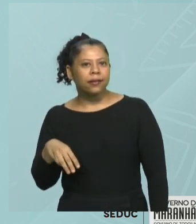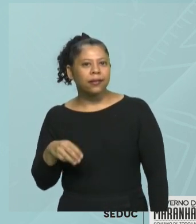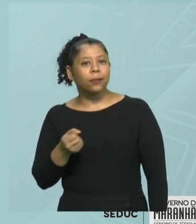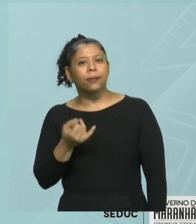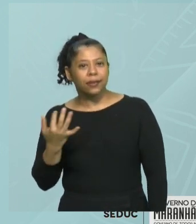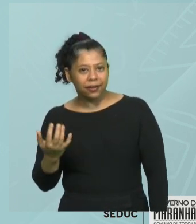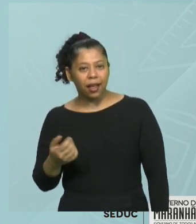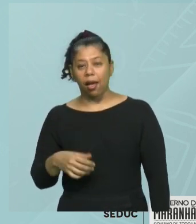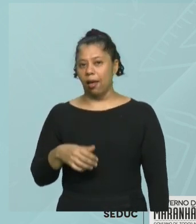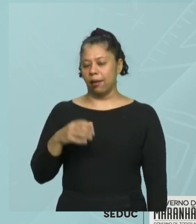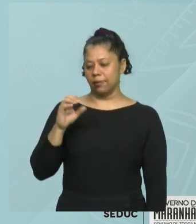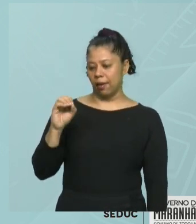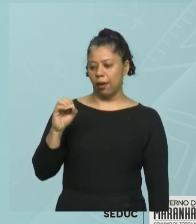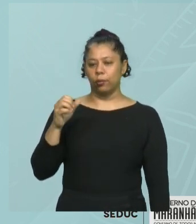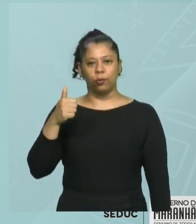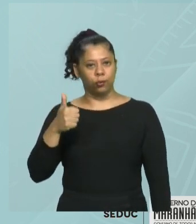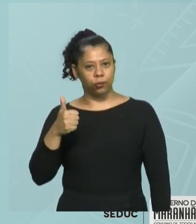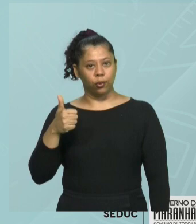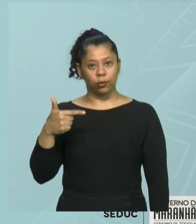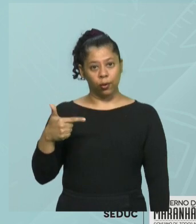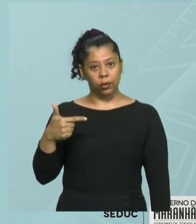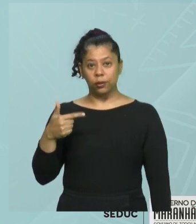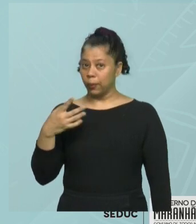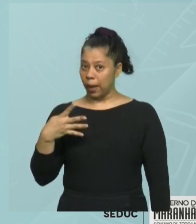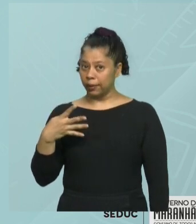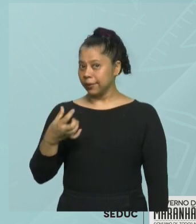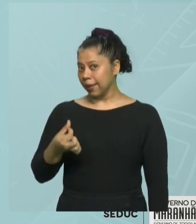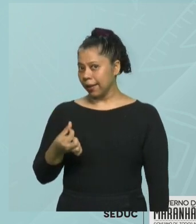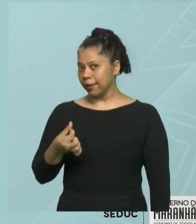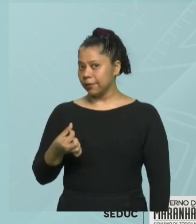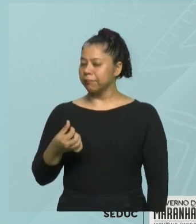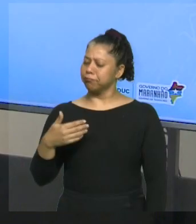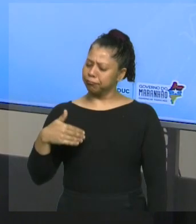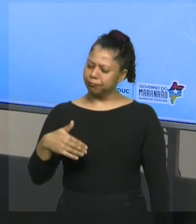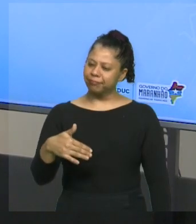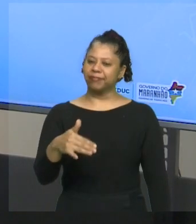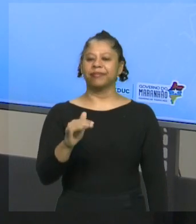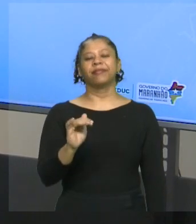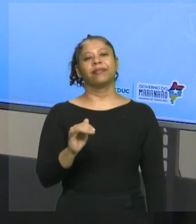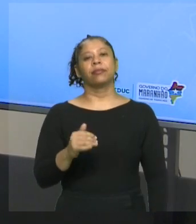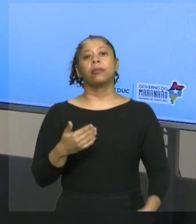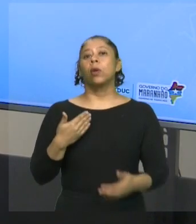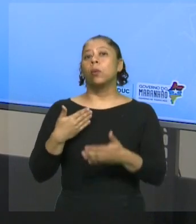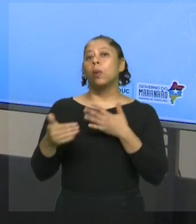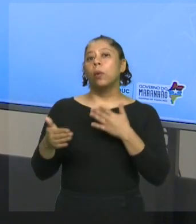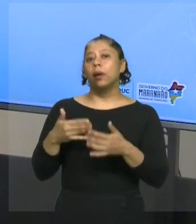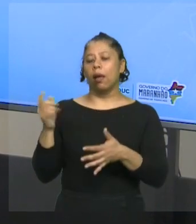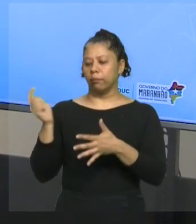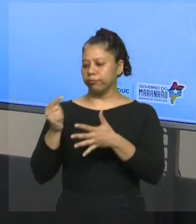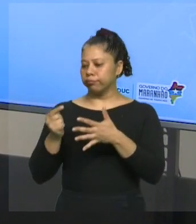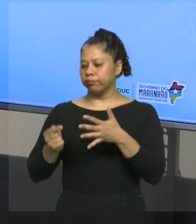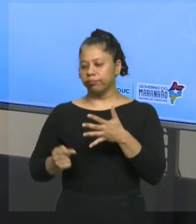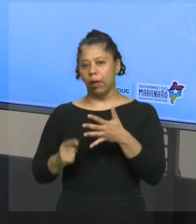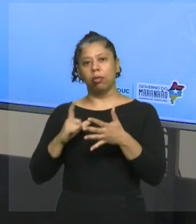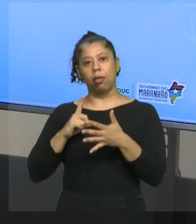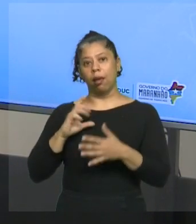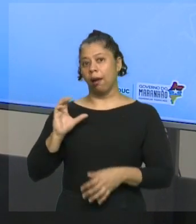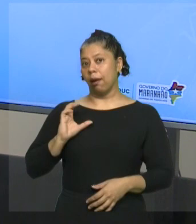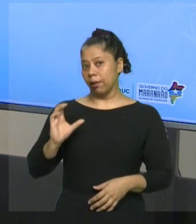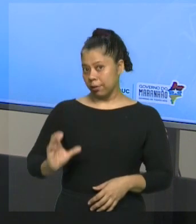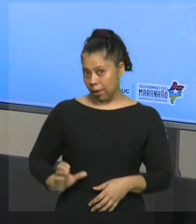dois, quatro, seis e assim sucessivamente. Então, qualquer elemento que tenha essa